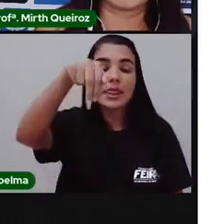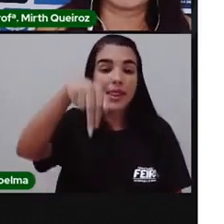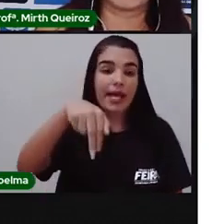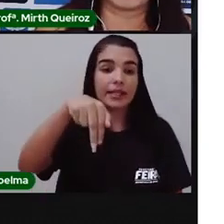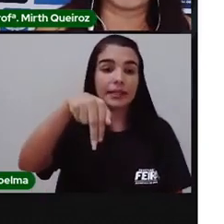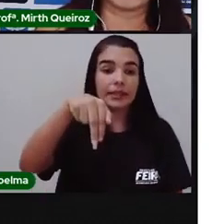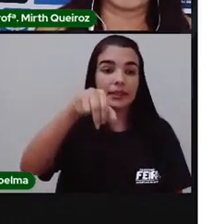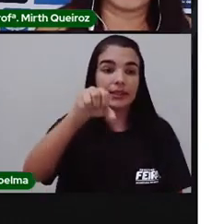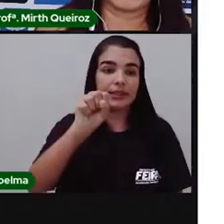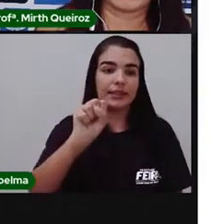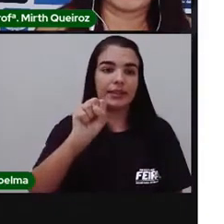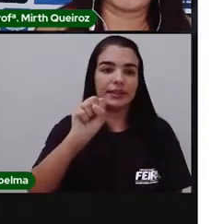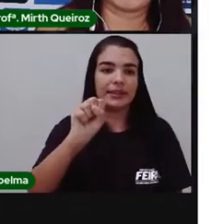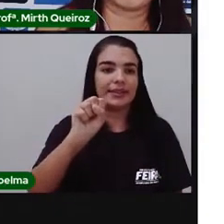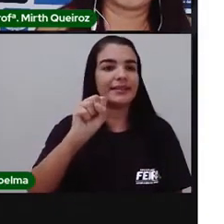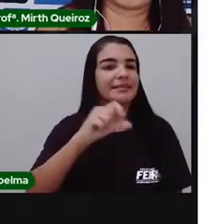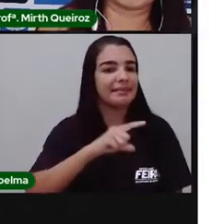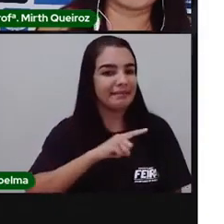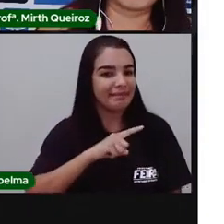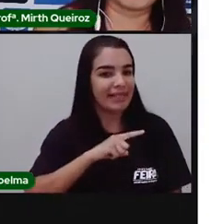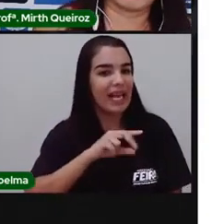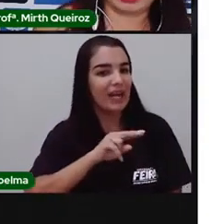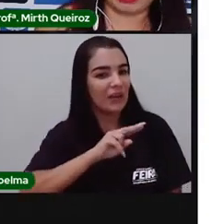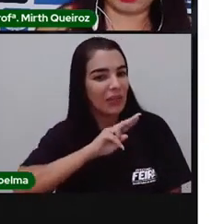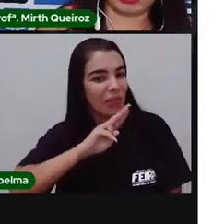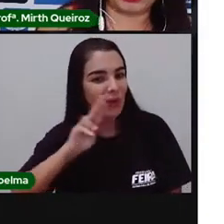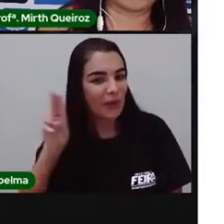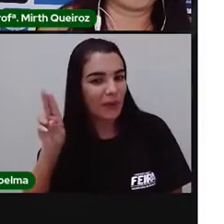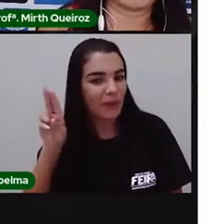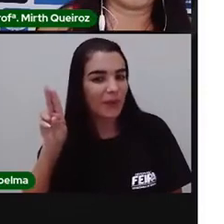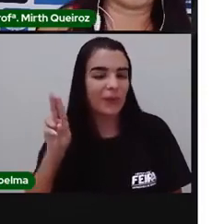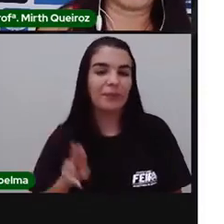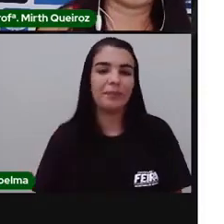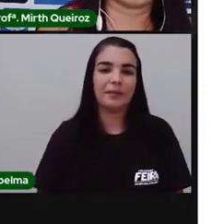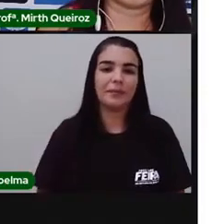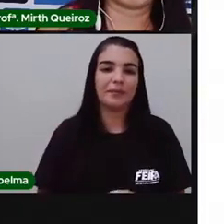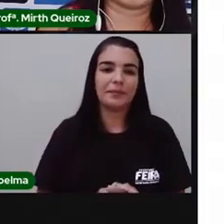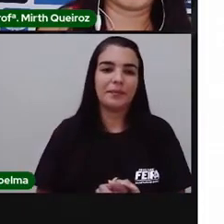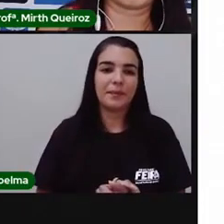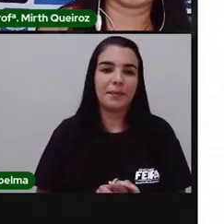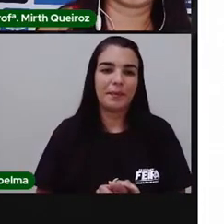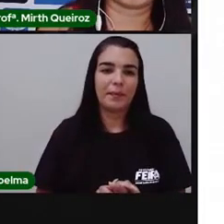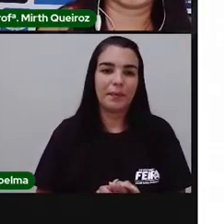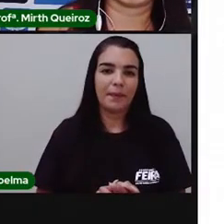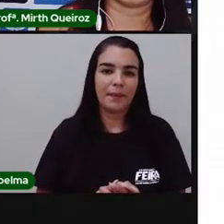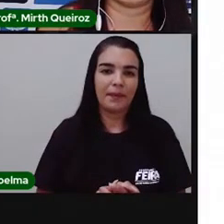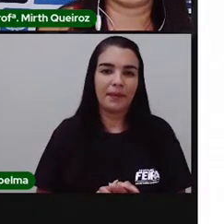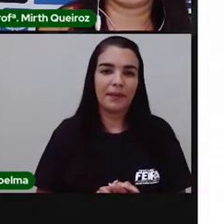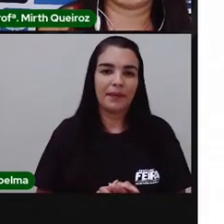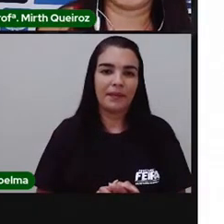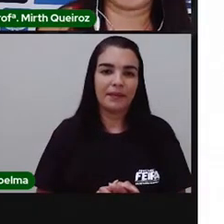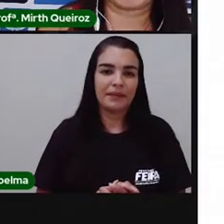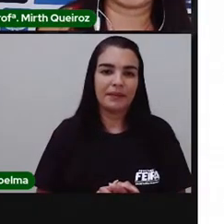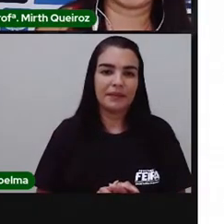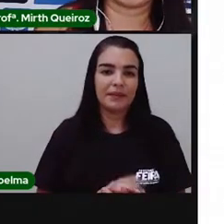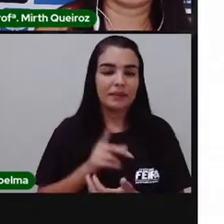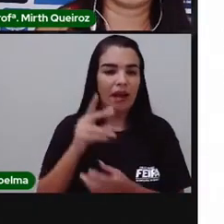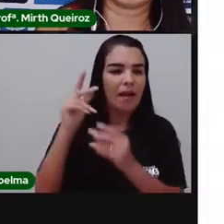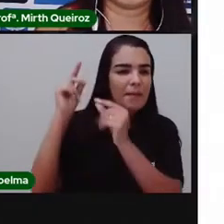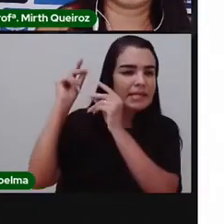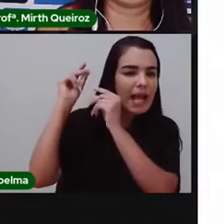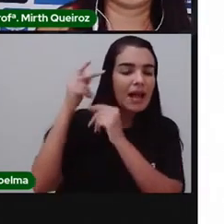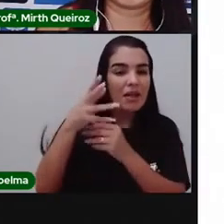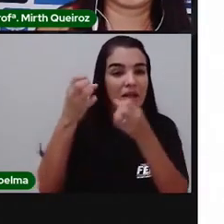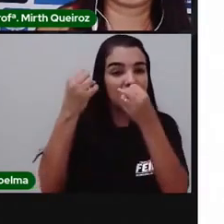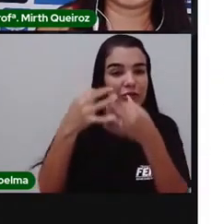lembram lá que quando... Lá quando a gente viu sobre a história do imperador,